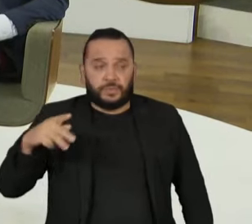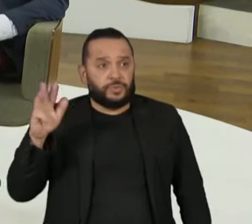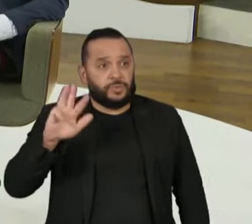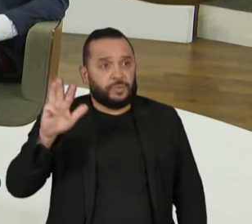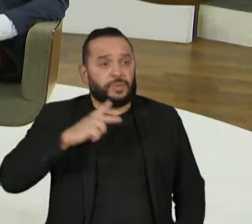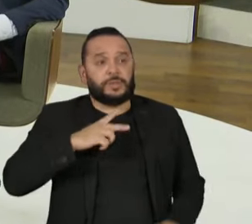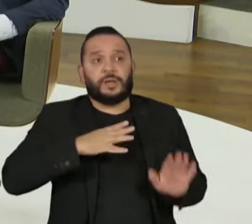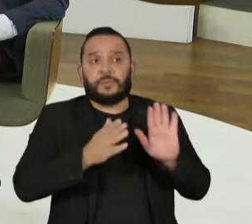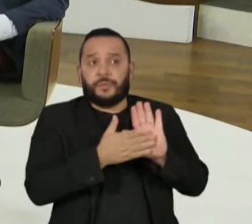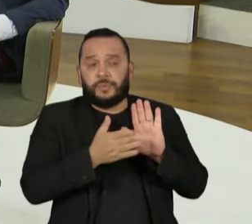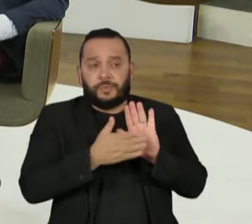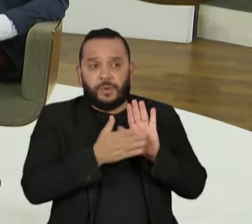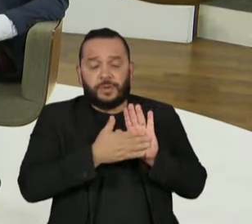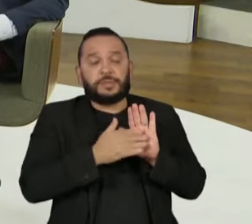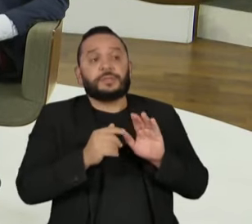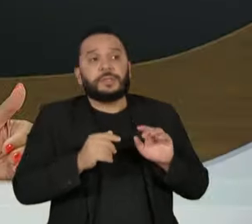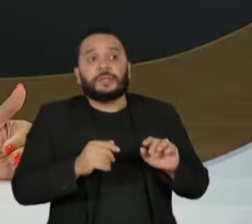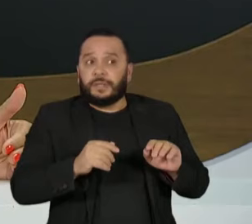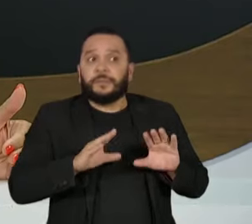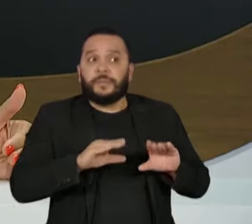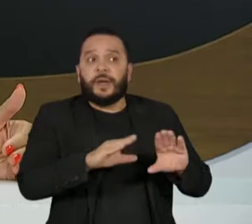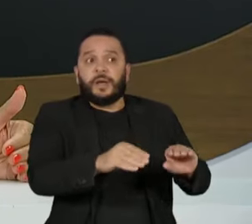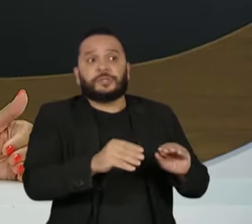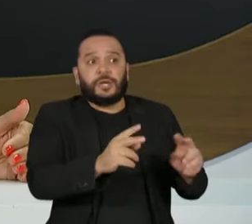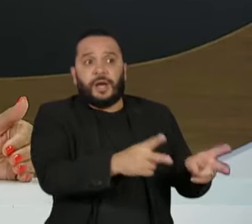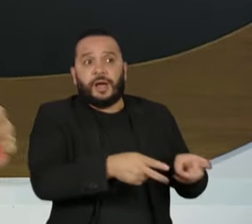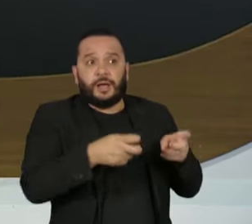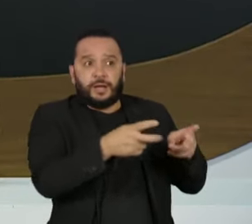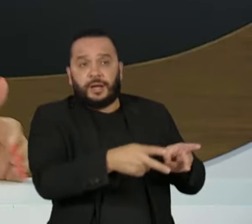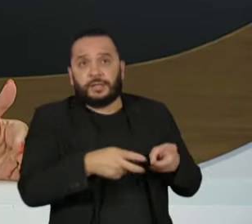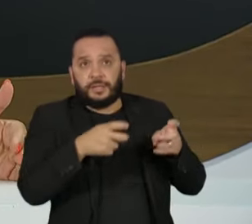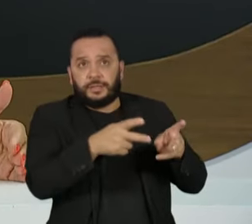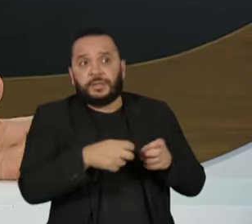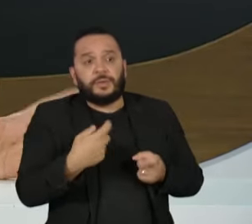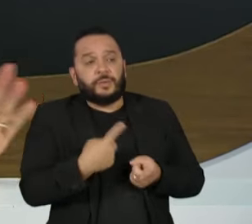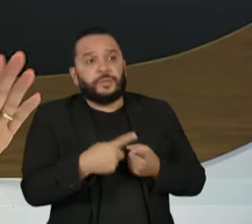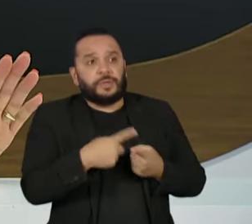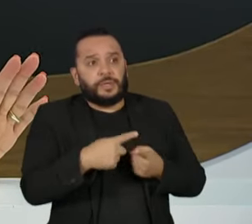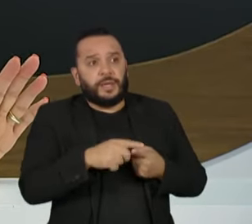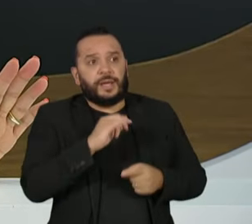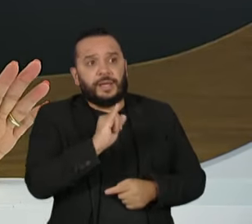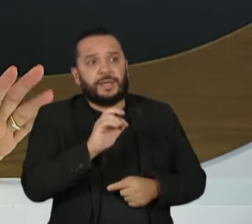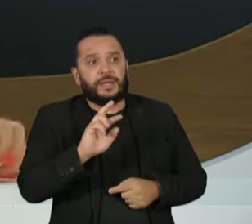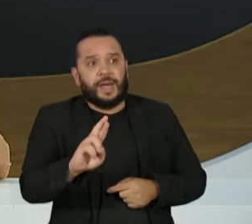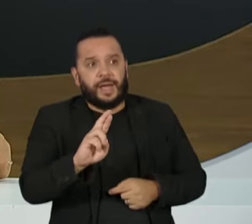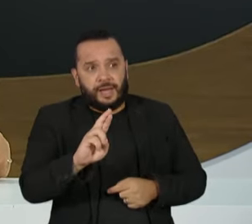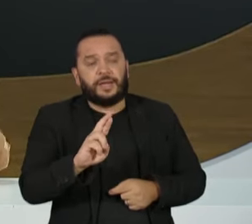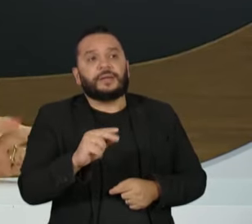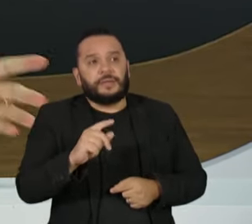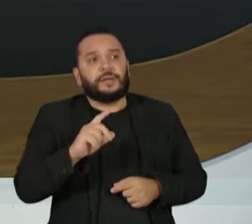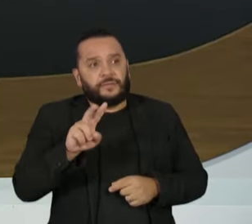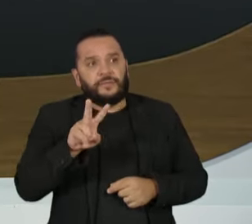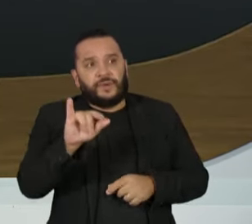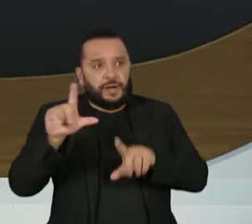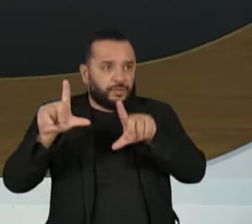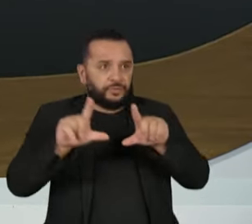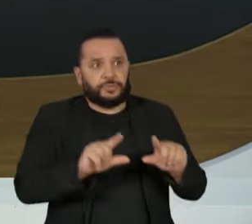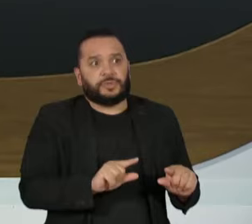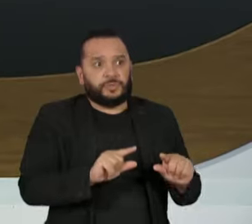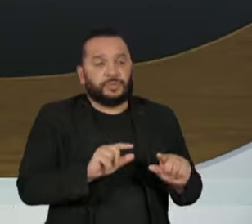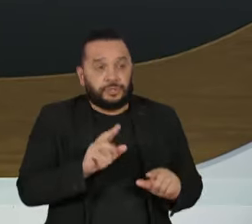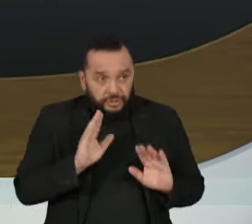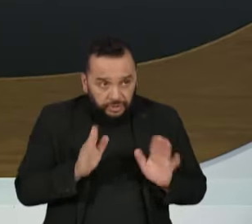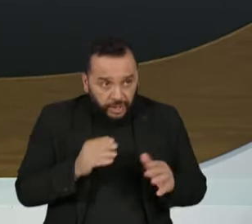mexe também na arrecadação, porque amplia a base de isenção do imposto de renda, por exemplo. Isso já é para